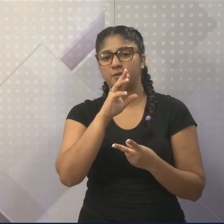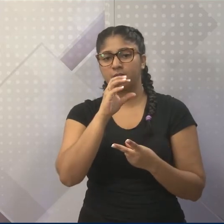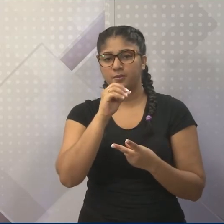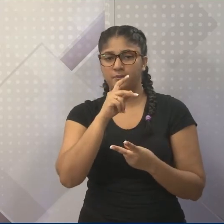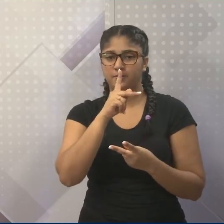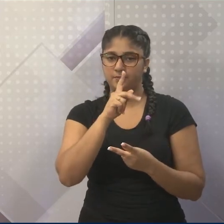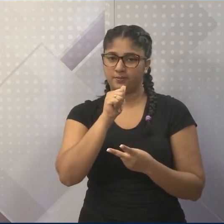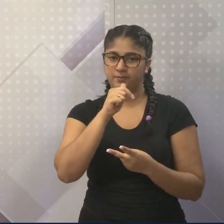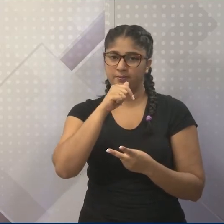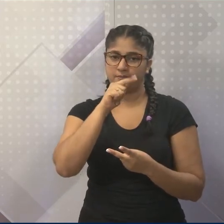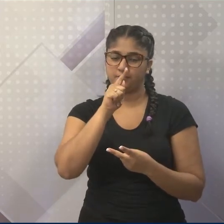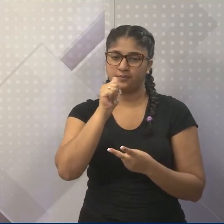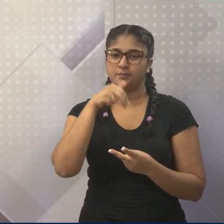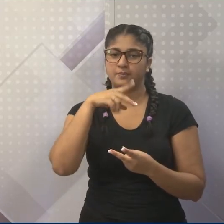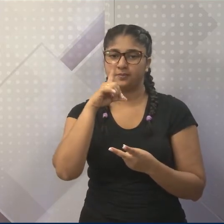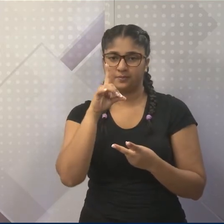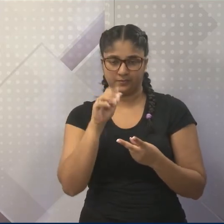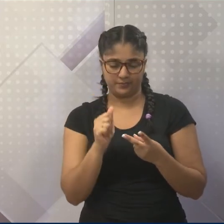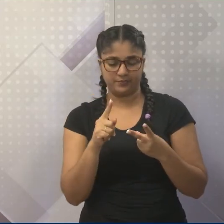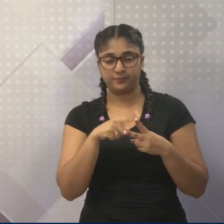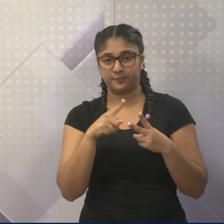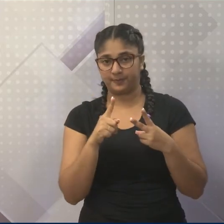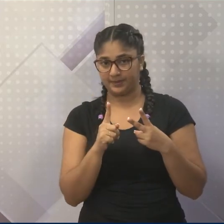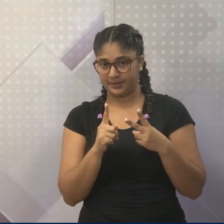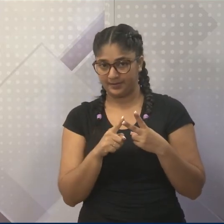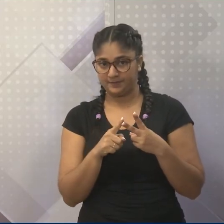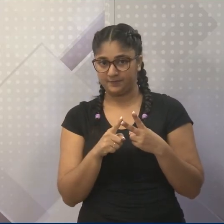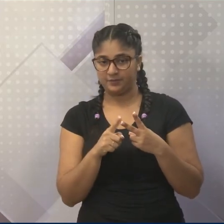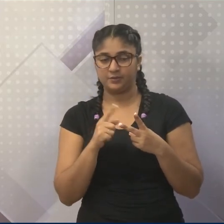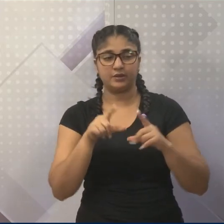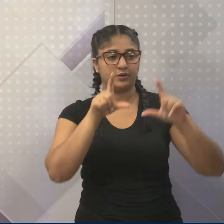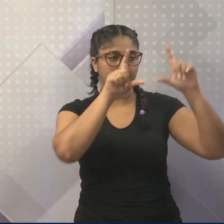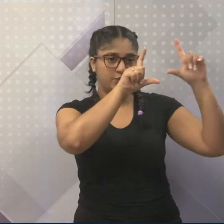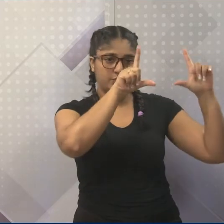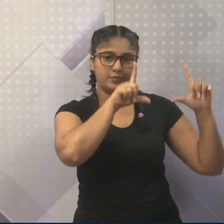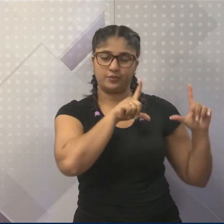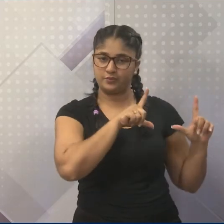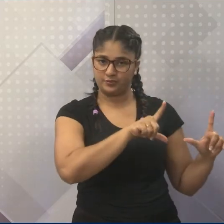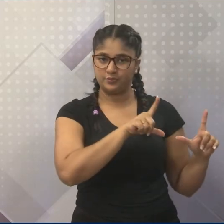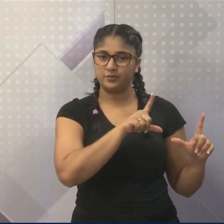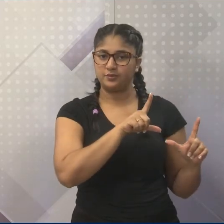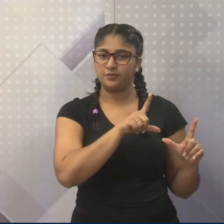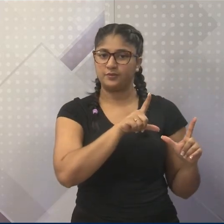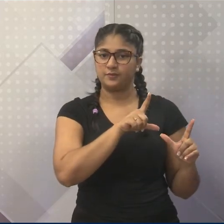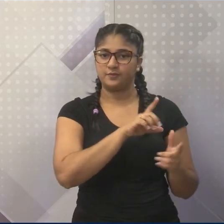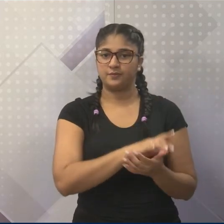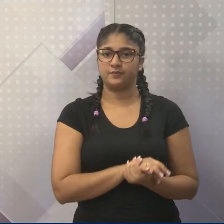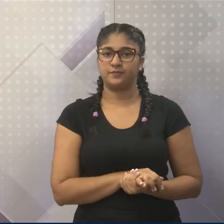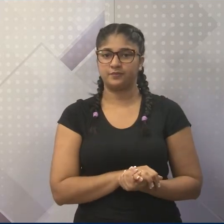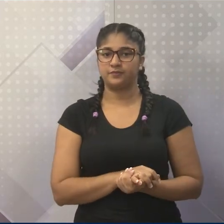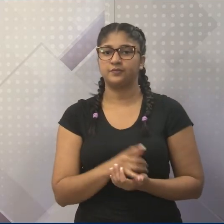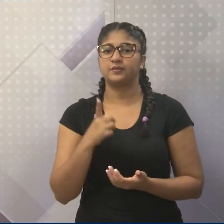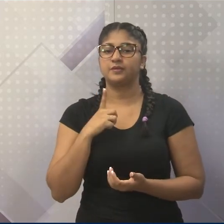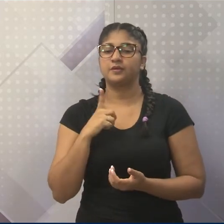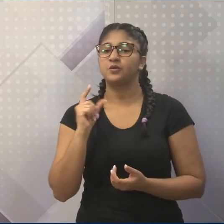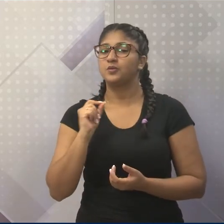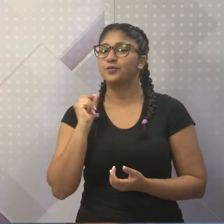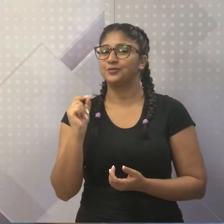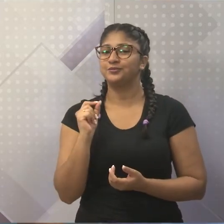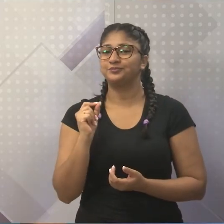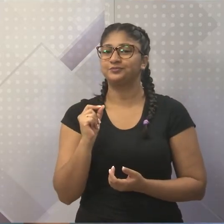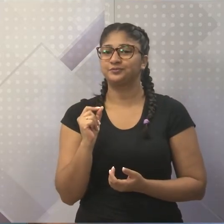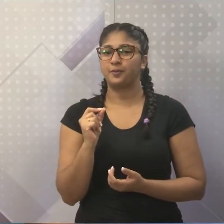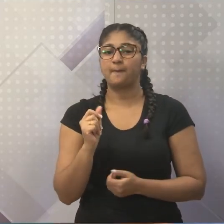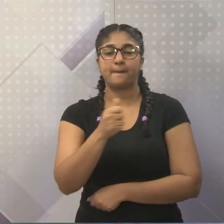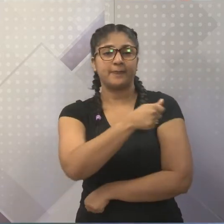né, de uma marca de tênis, e uma outra, uma sacada boa, com dois disquetes, coisa que nem mais é utilizada por uma marca de computador. Exato.